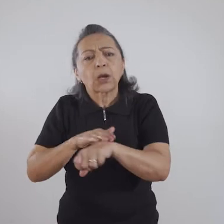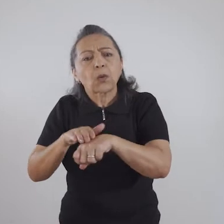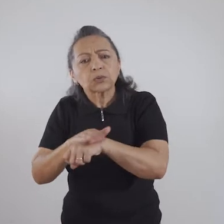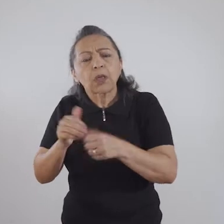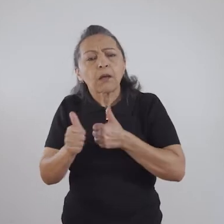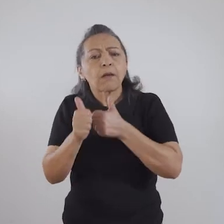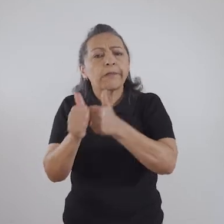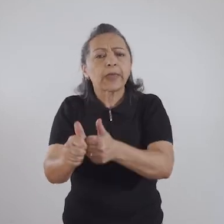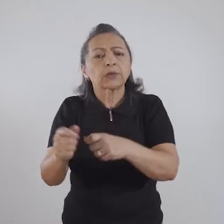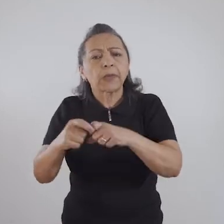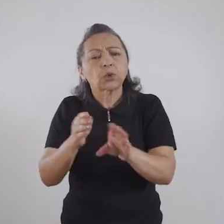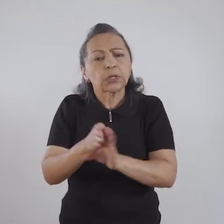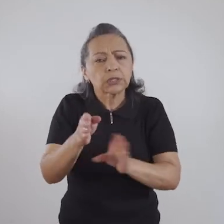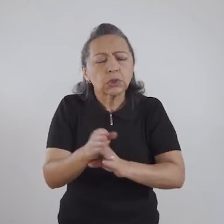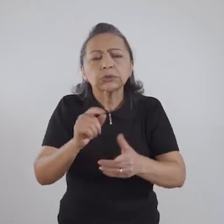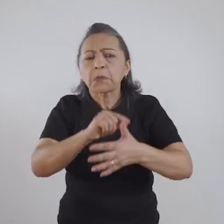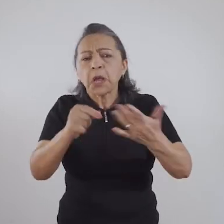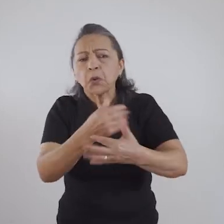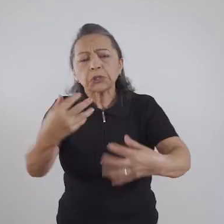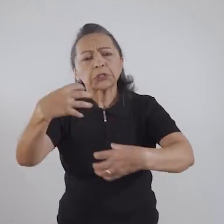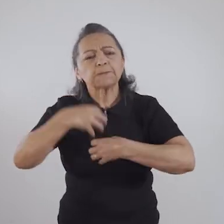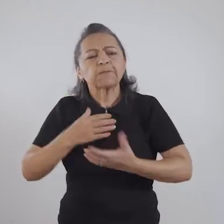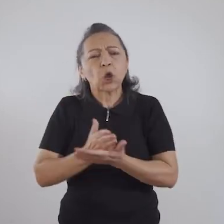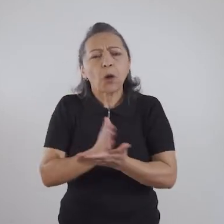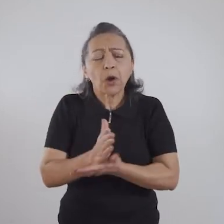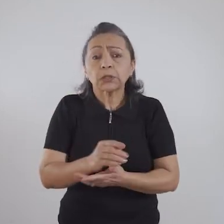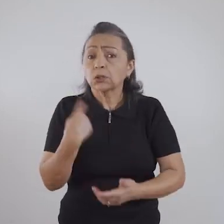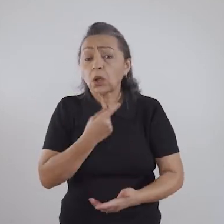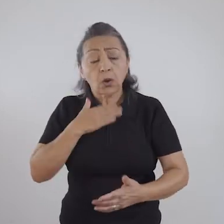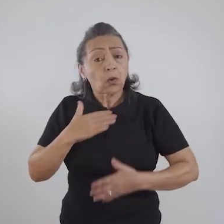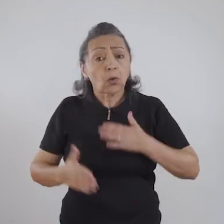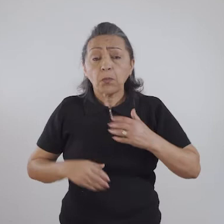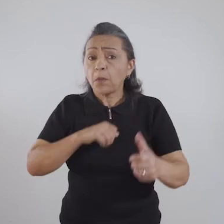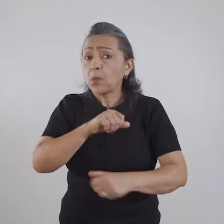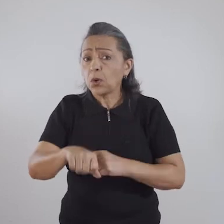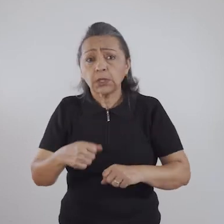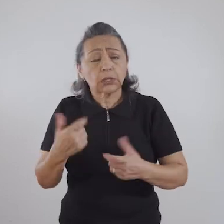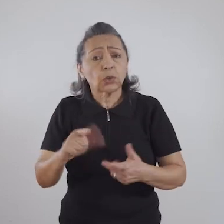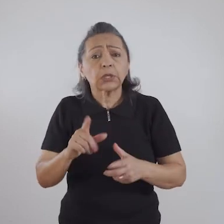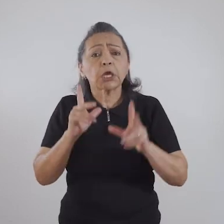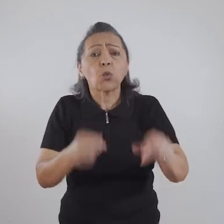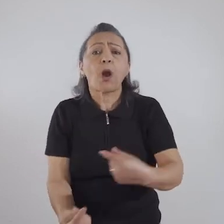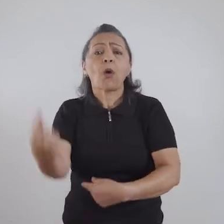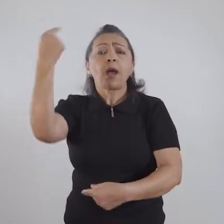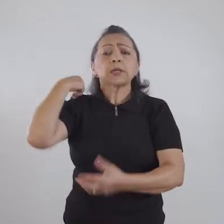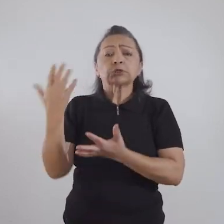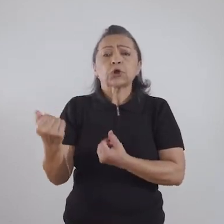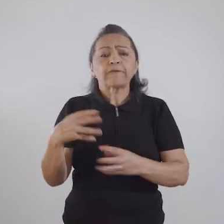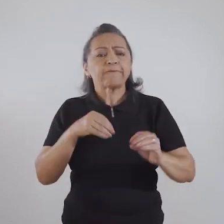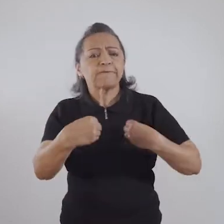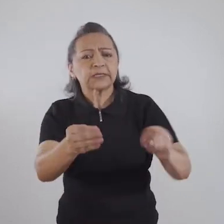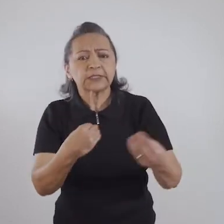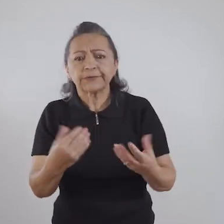acompanhamento de questões que te incomodam. O nosso corpo muda, já não tem mais a mesma flexibilidade, já não tem